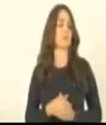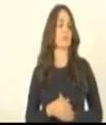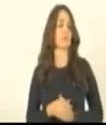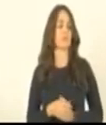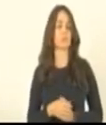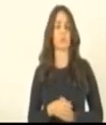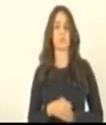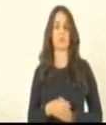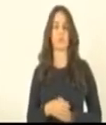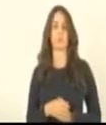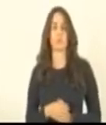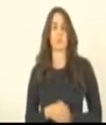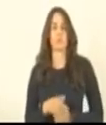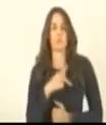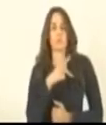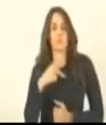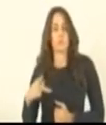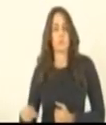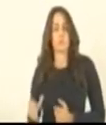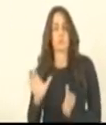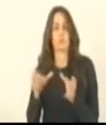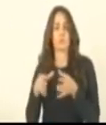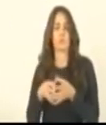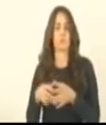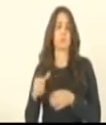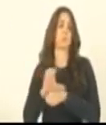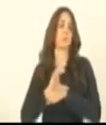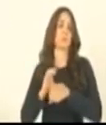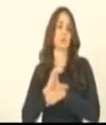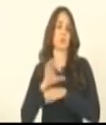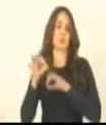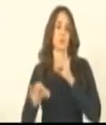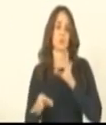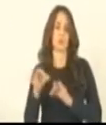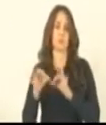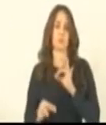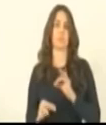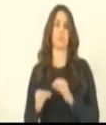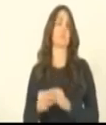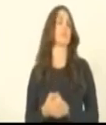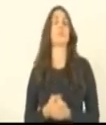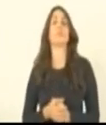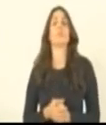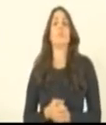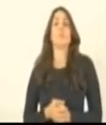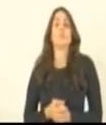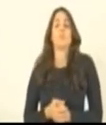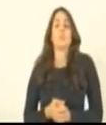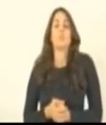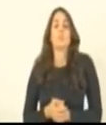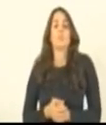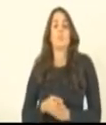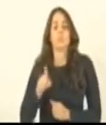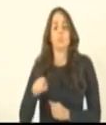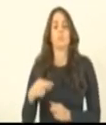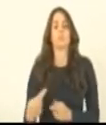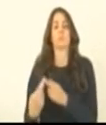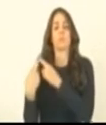Naturalmente, o presidente da Comissão de Constituição e Justiça, que é um constitucionalista,